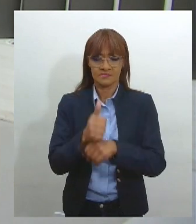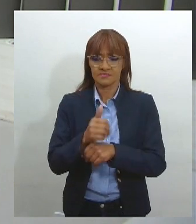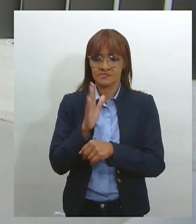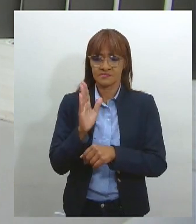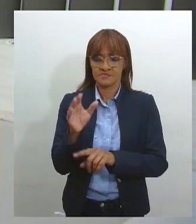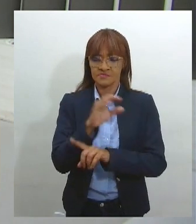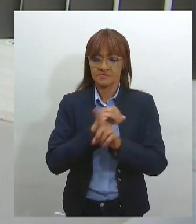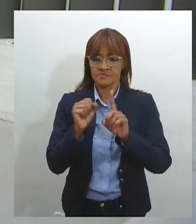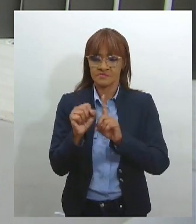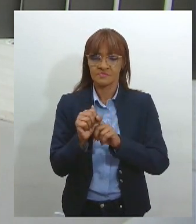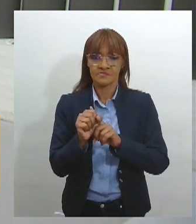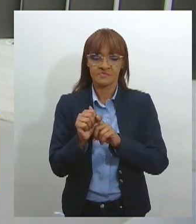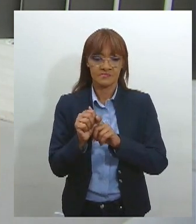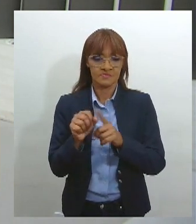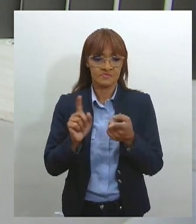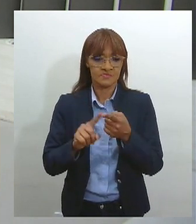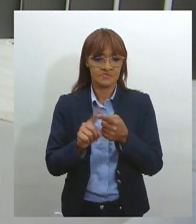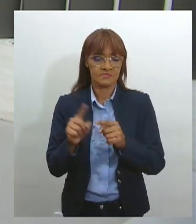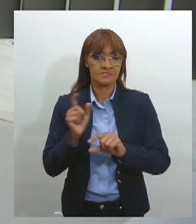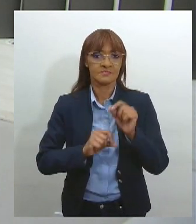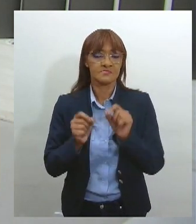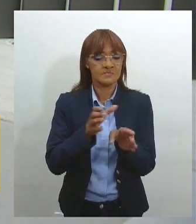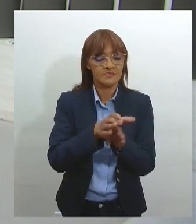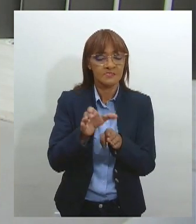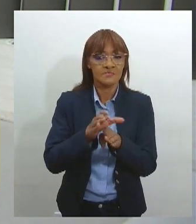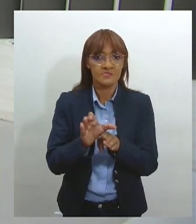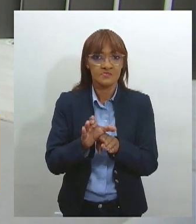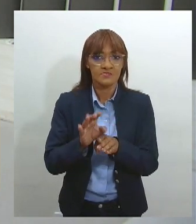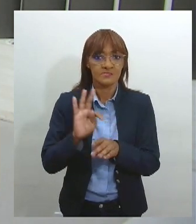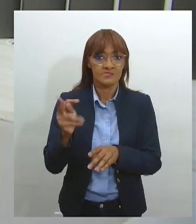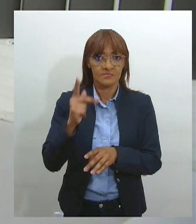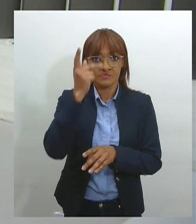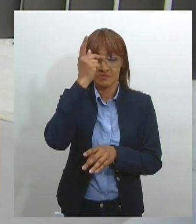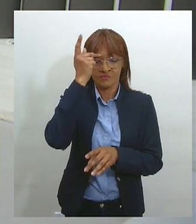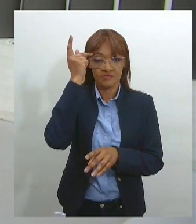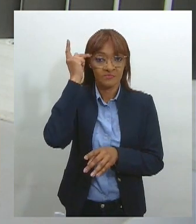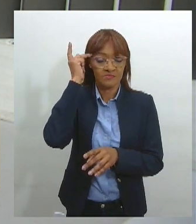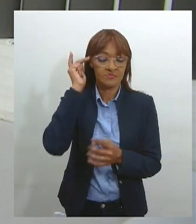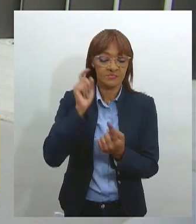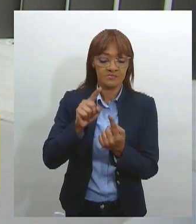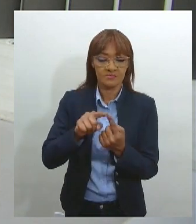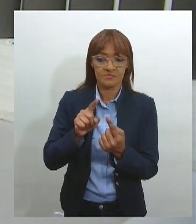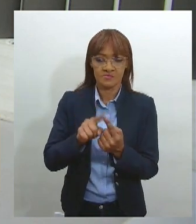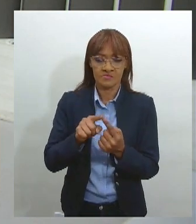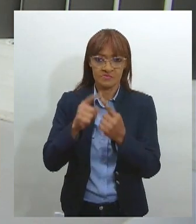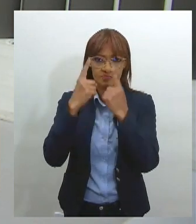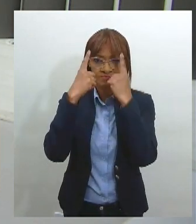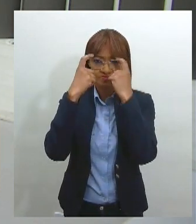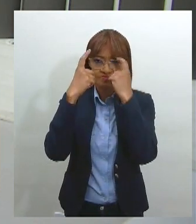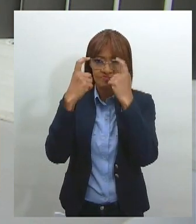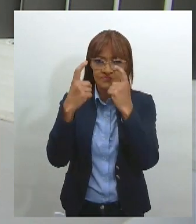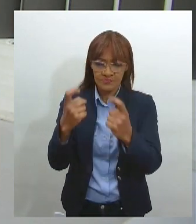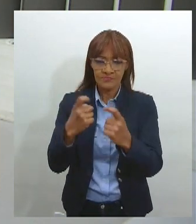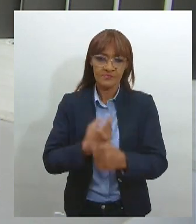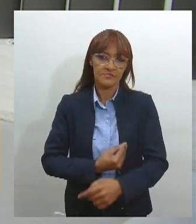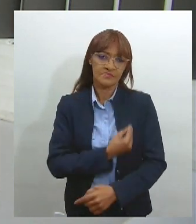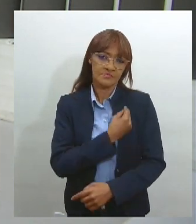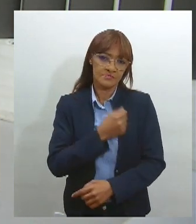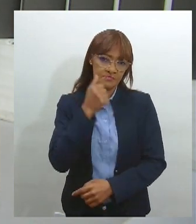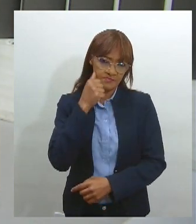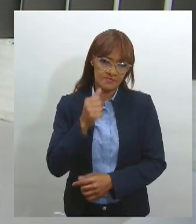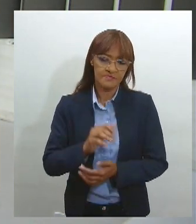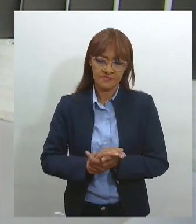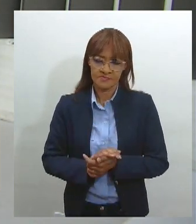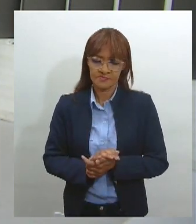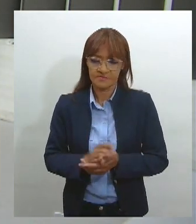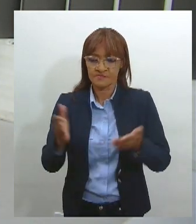busca conscientizar a população sobre os diferentes tipos da agressão contra mulheres em todo o mundo. Para falar sobre a